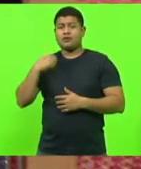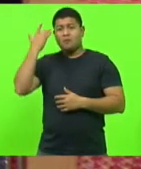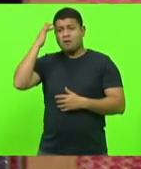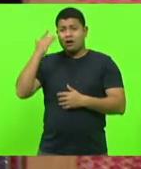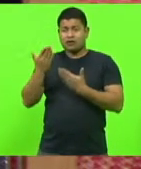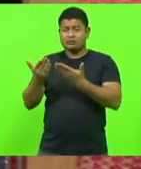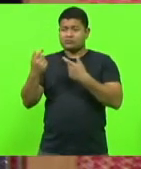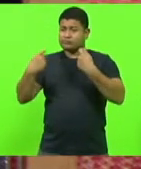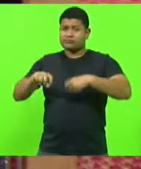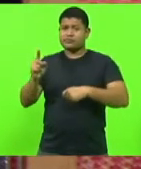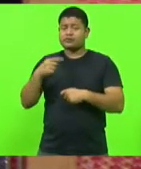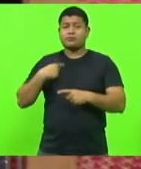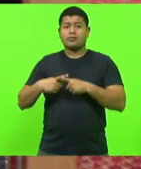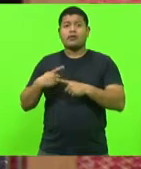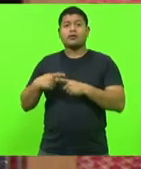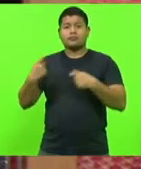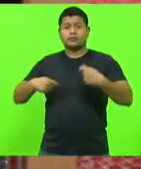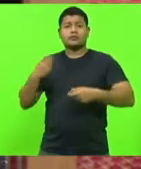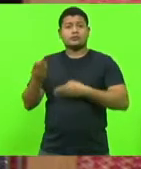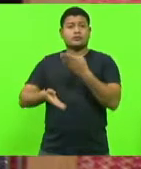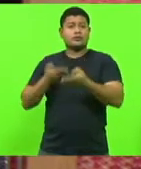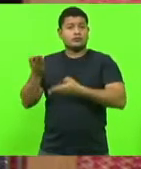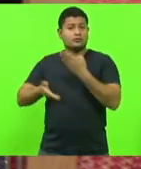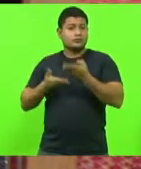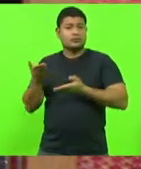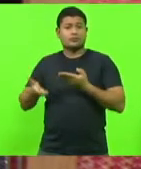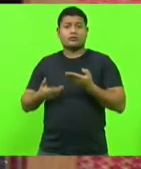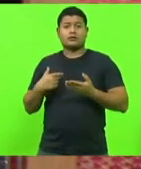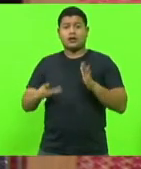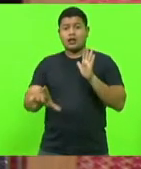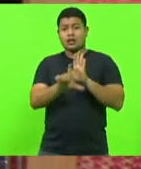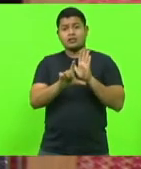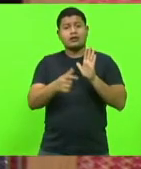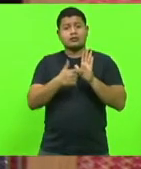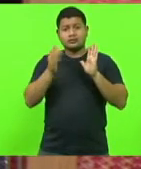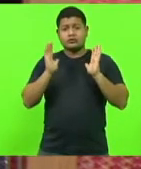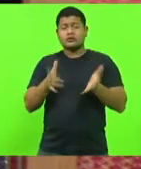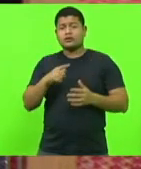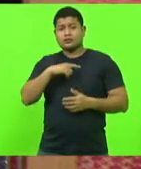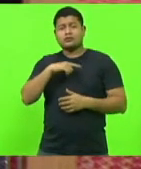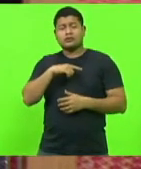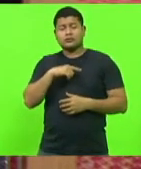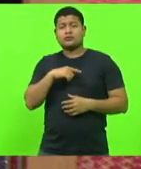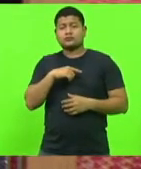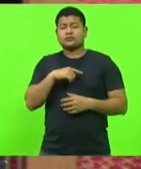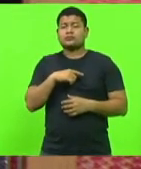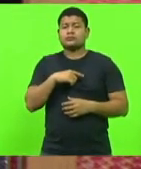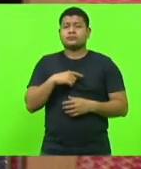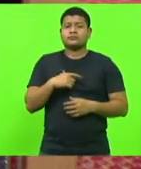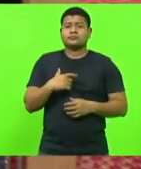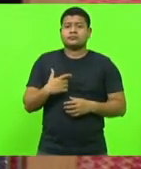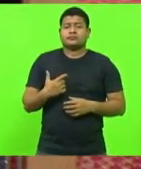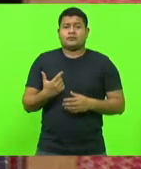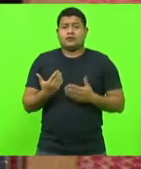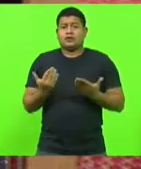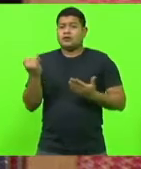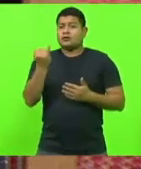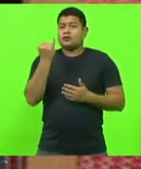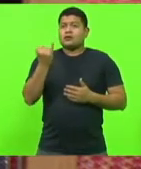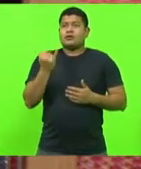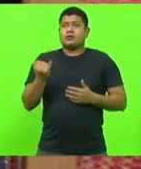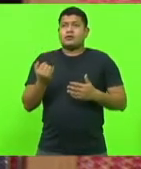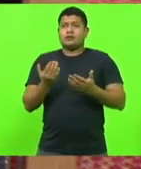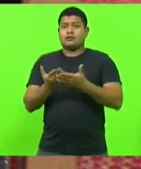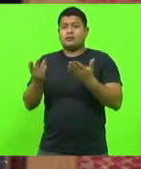importante é o atendimento e a lei dá essa cobertura, uma lei importante, para os